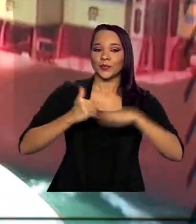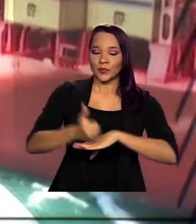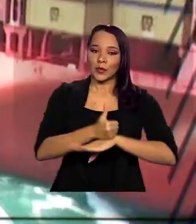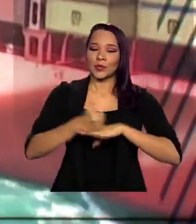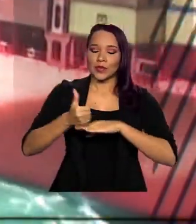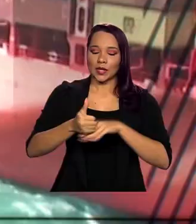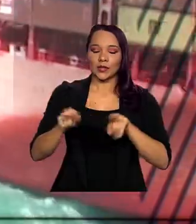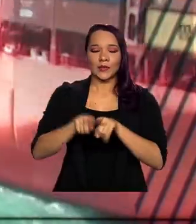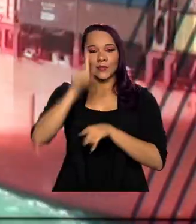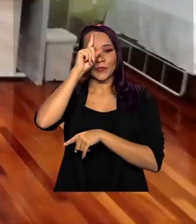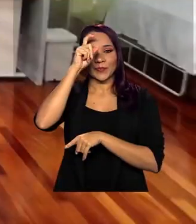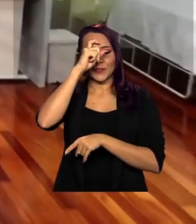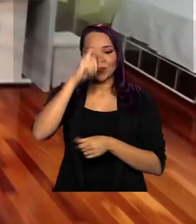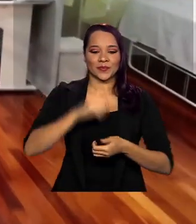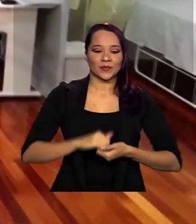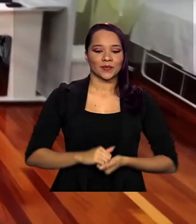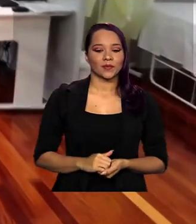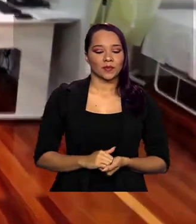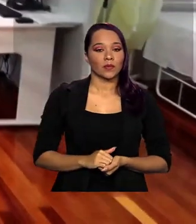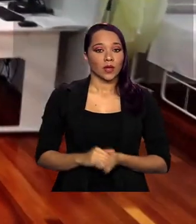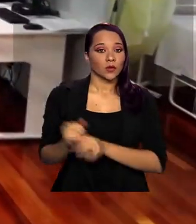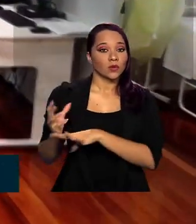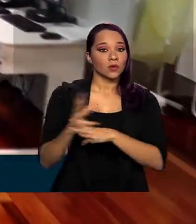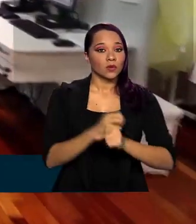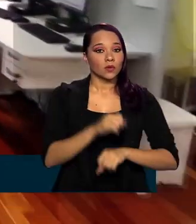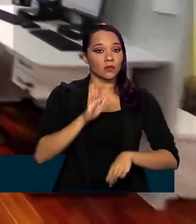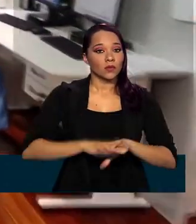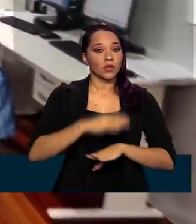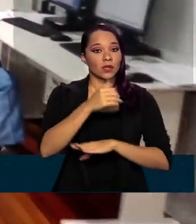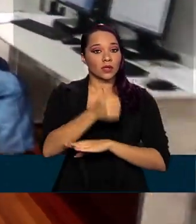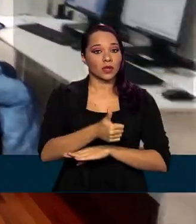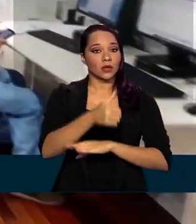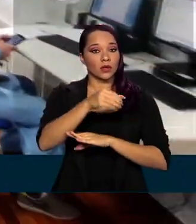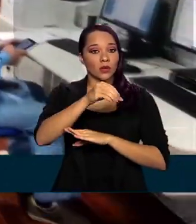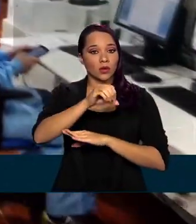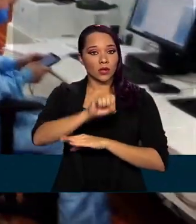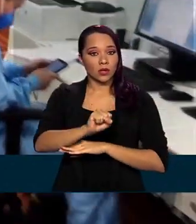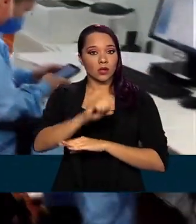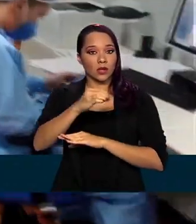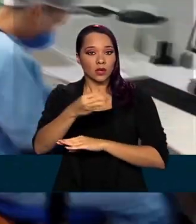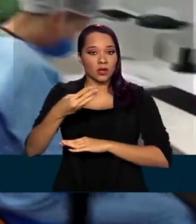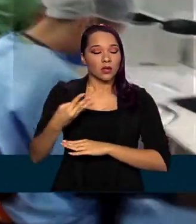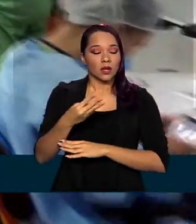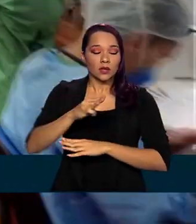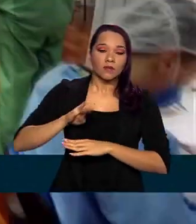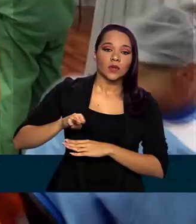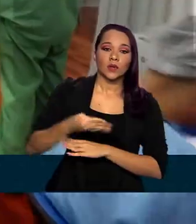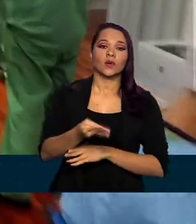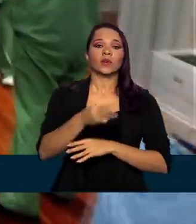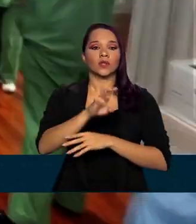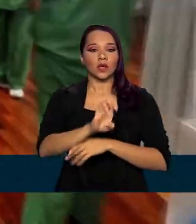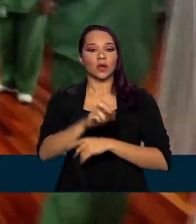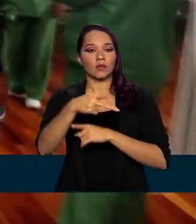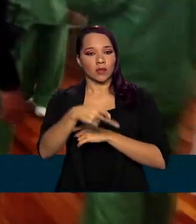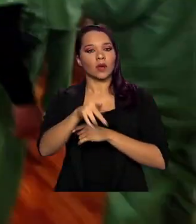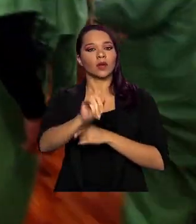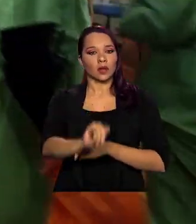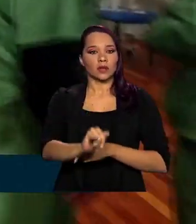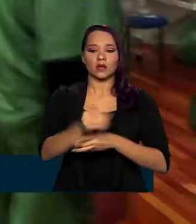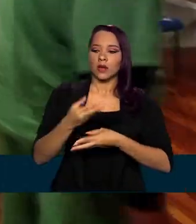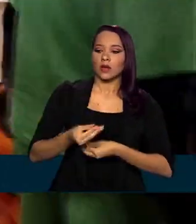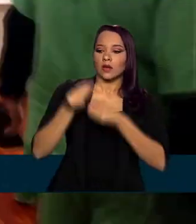e hospitais. Ao todo já são mais de 183 milhões de equipamentos de proteção individual